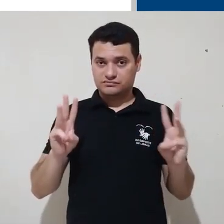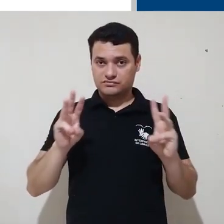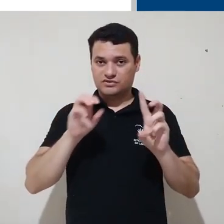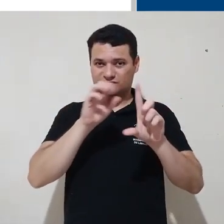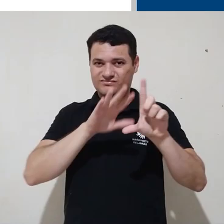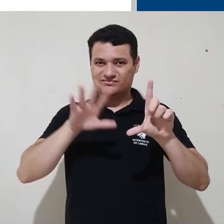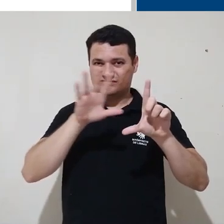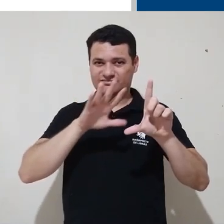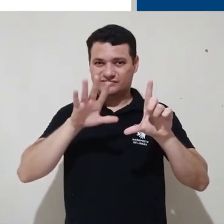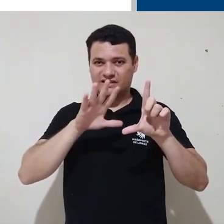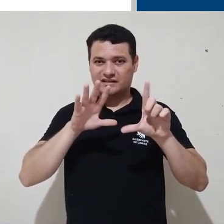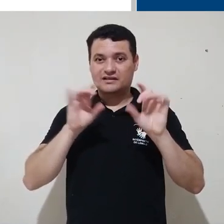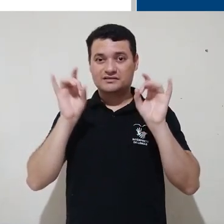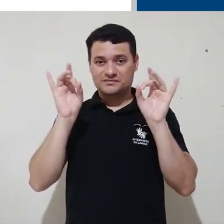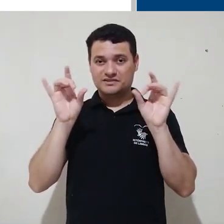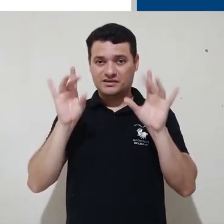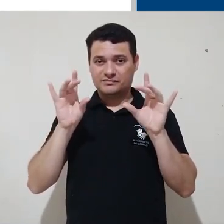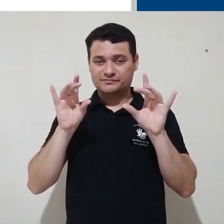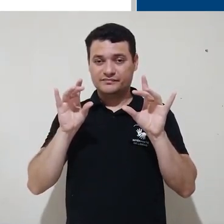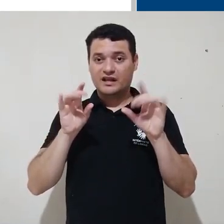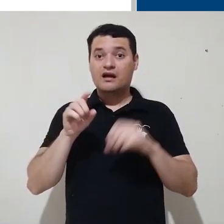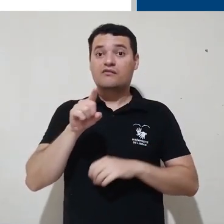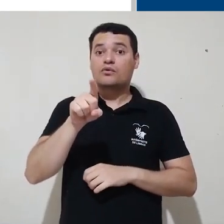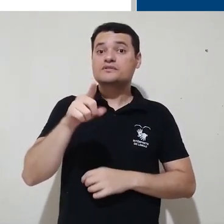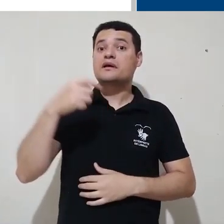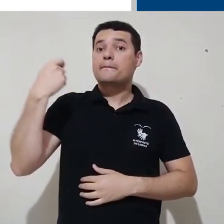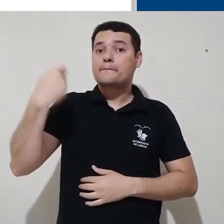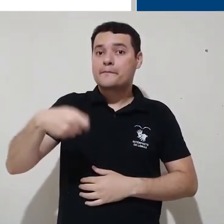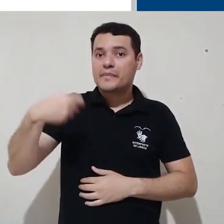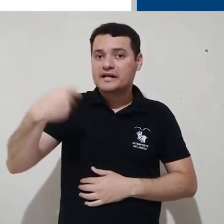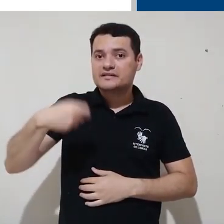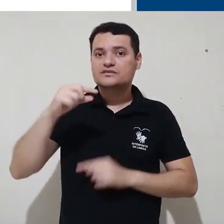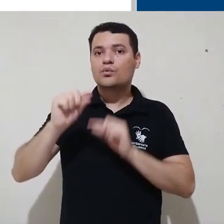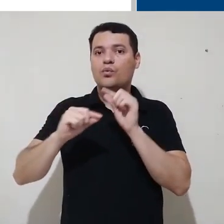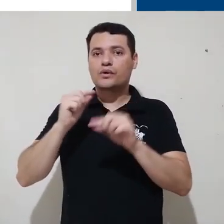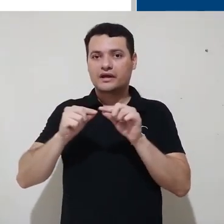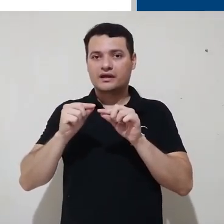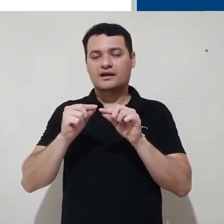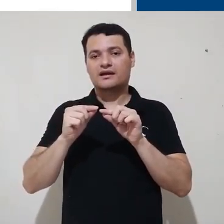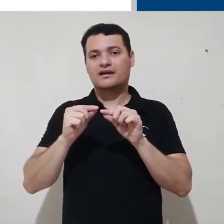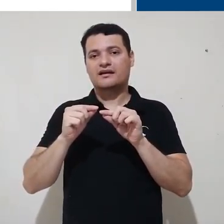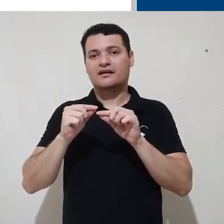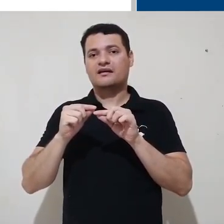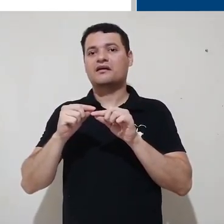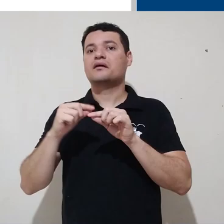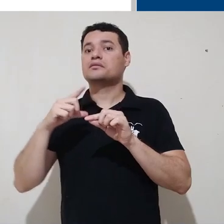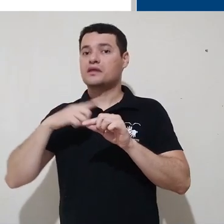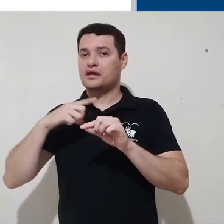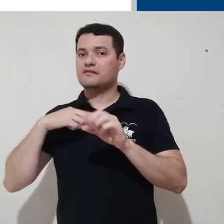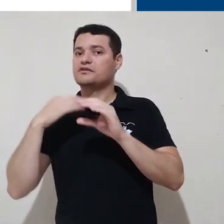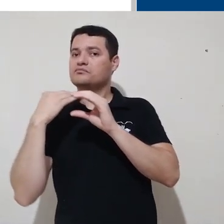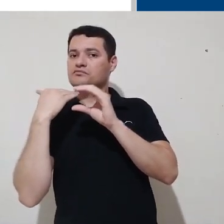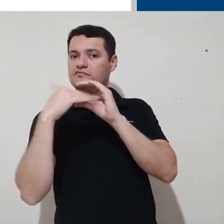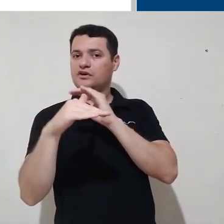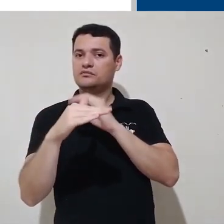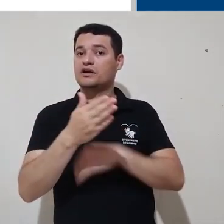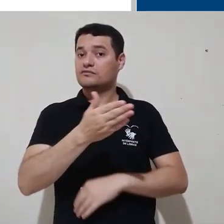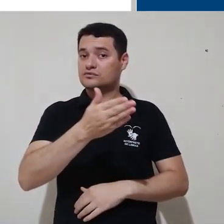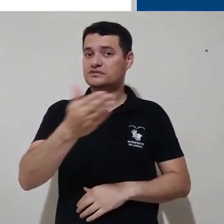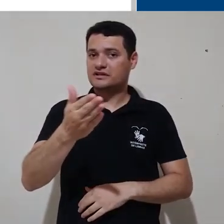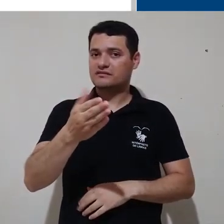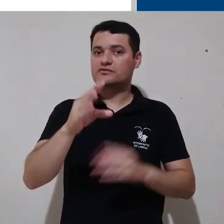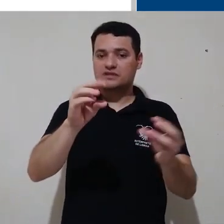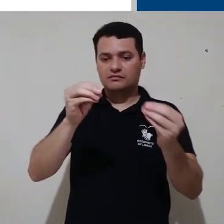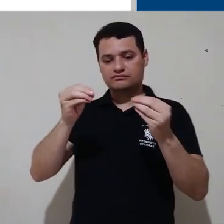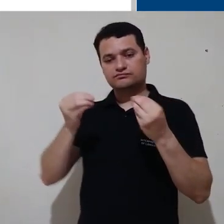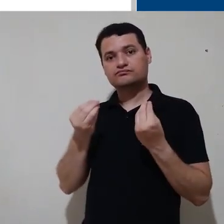curso de especialização e aperfeiçoamento, você deverá usar o endereço de e-mail que foi enviado